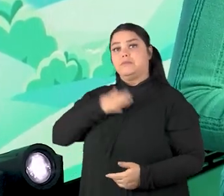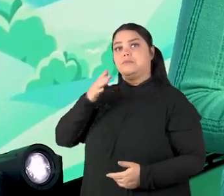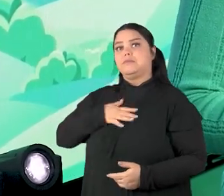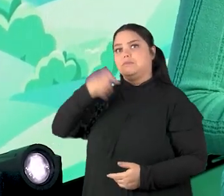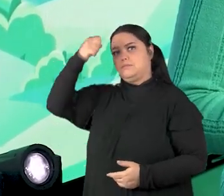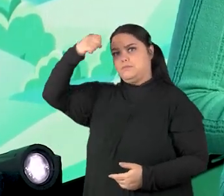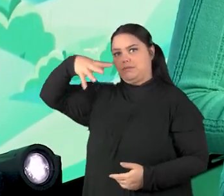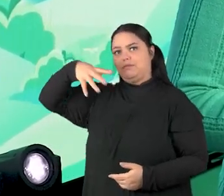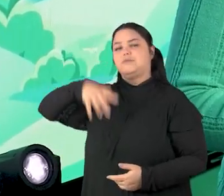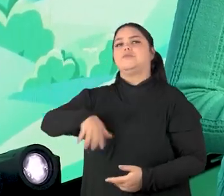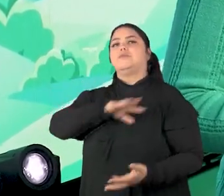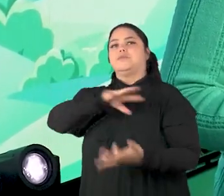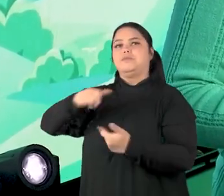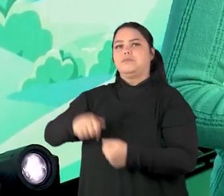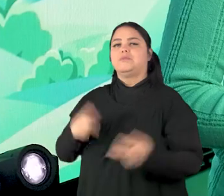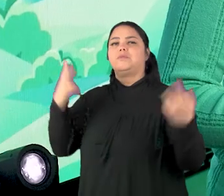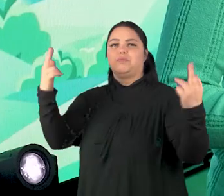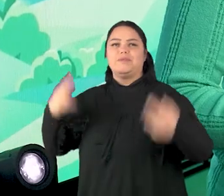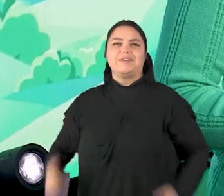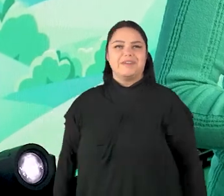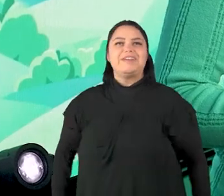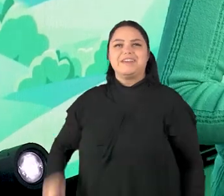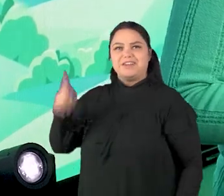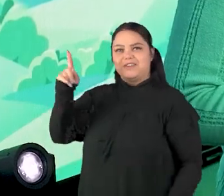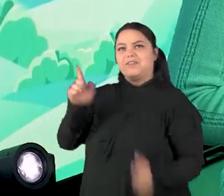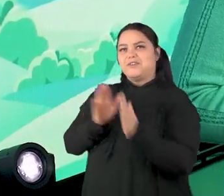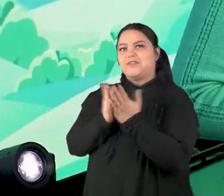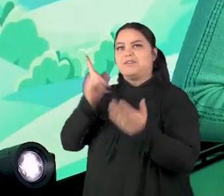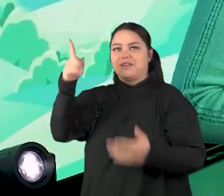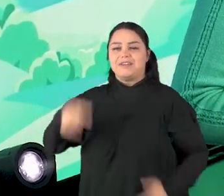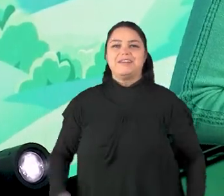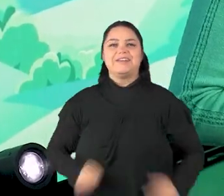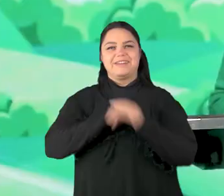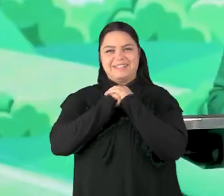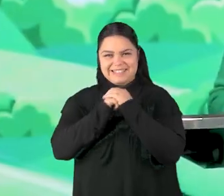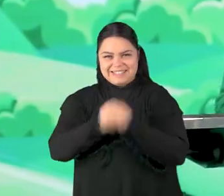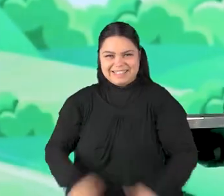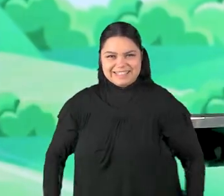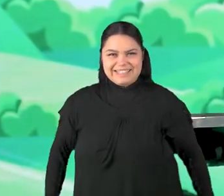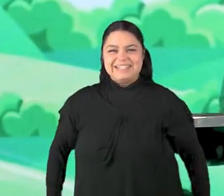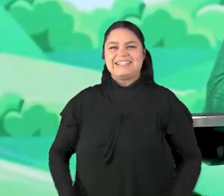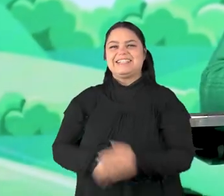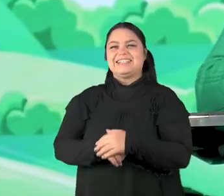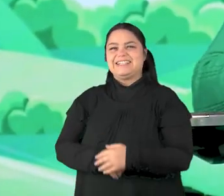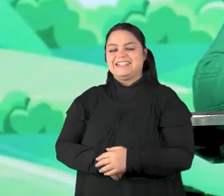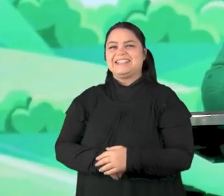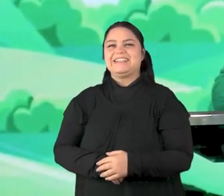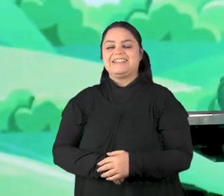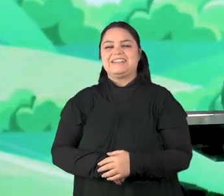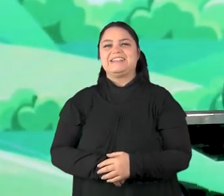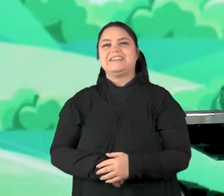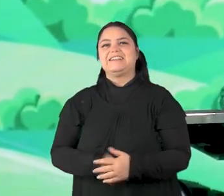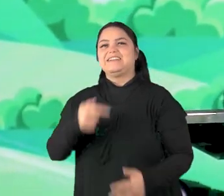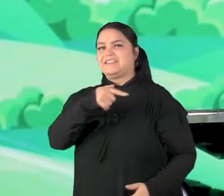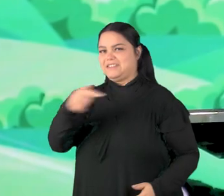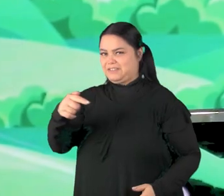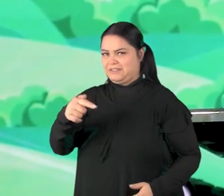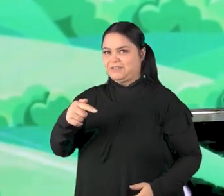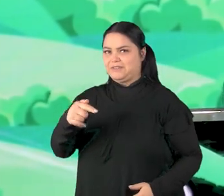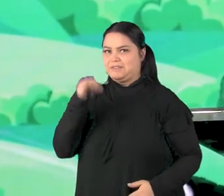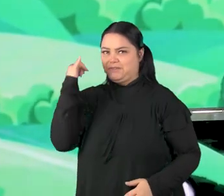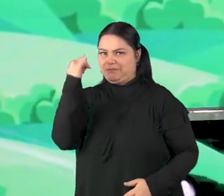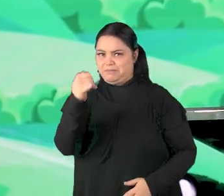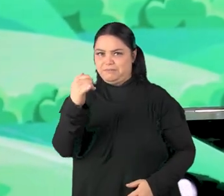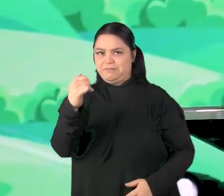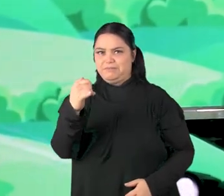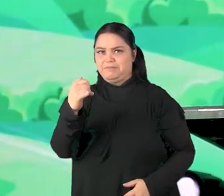seja a luz no mundo, assim como ela é. Amém. Crianças, a última coisa que eu vou